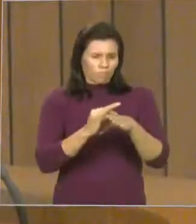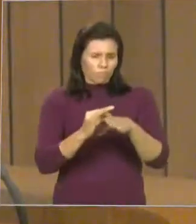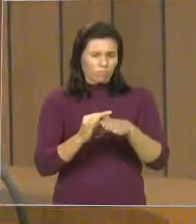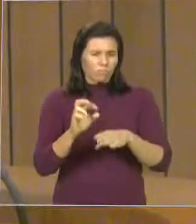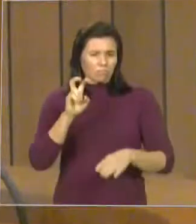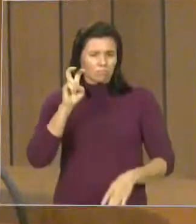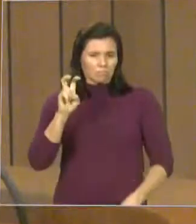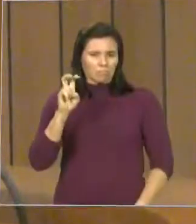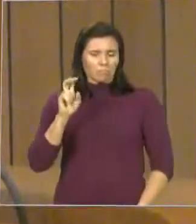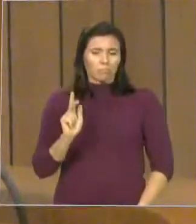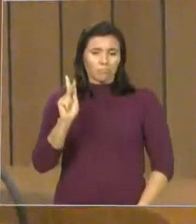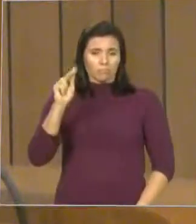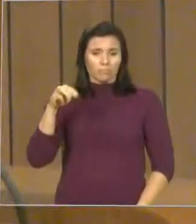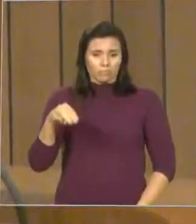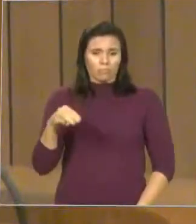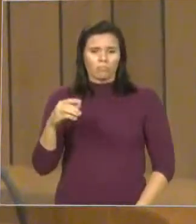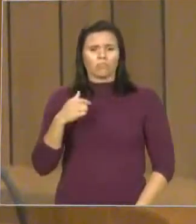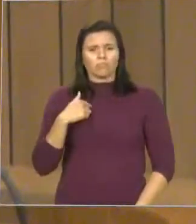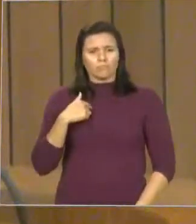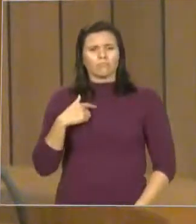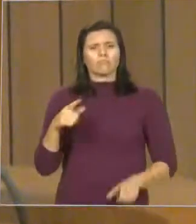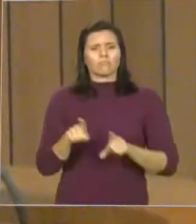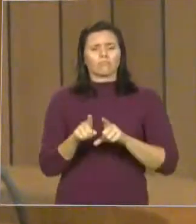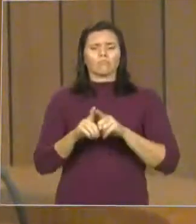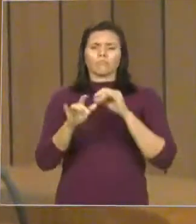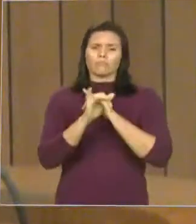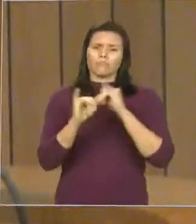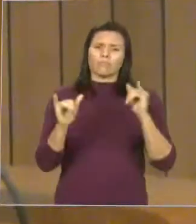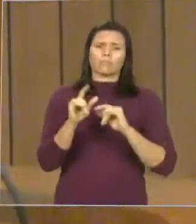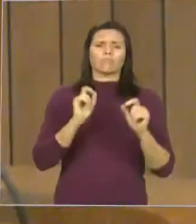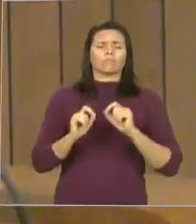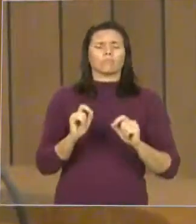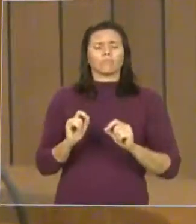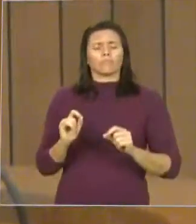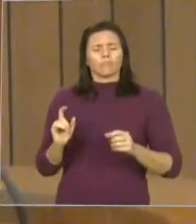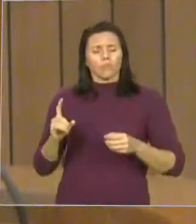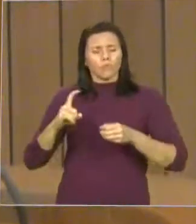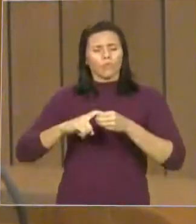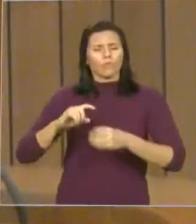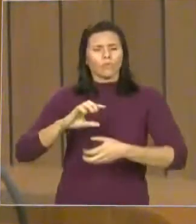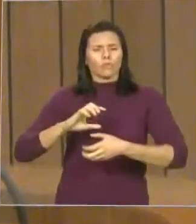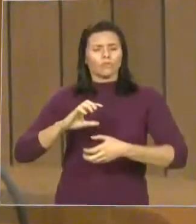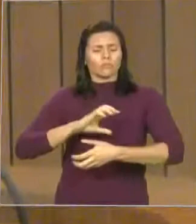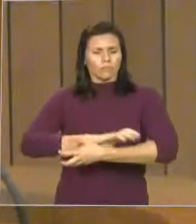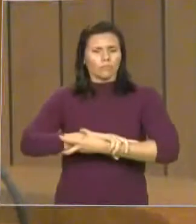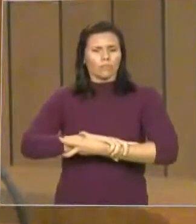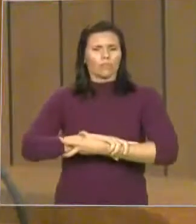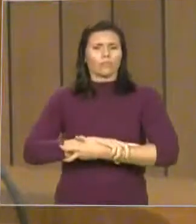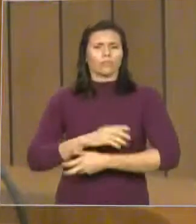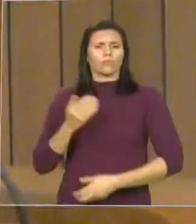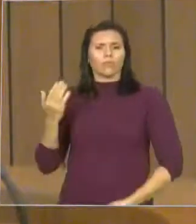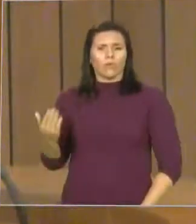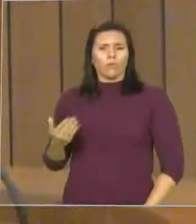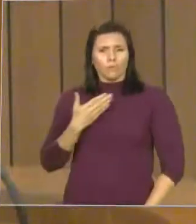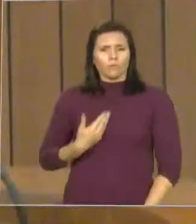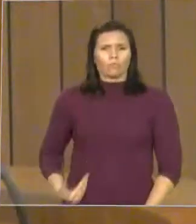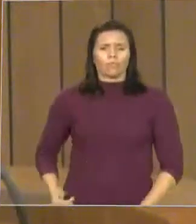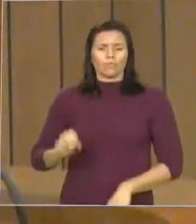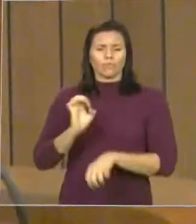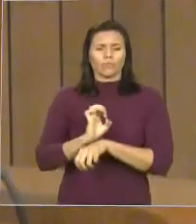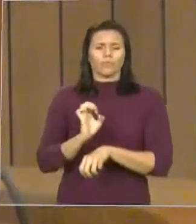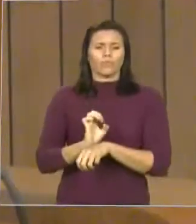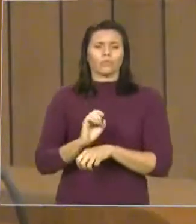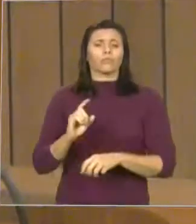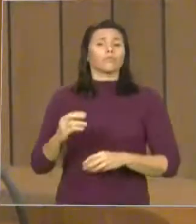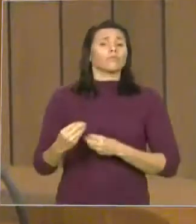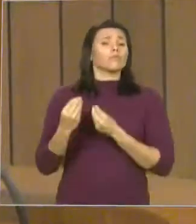do governo do Estado da implantação de mais 5 quilômetros de asfalto na cidade de